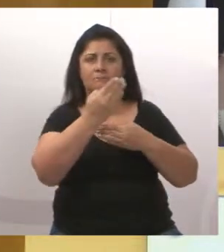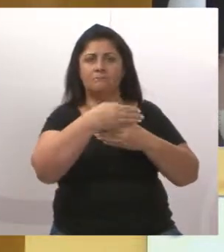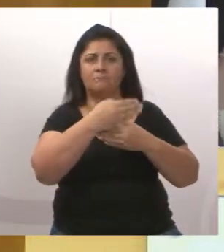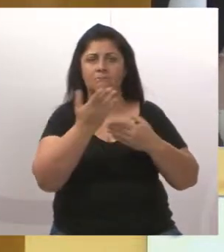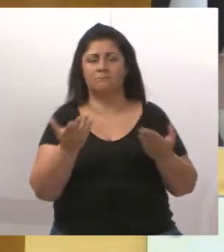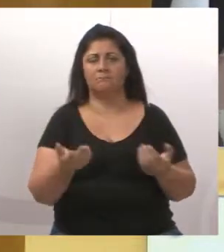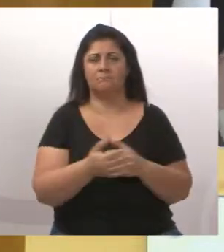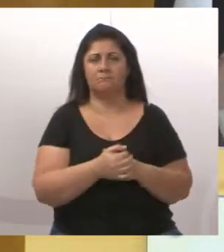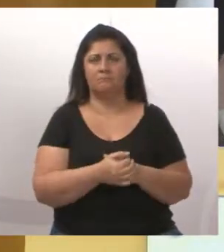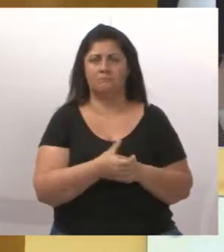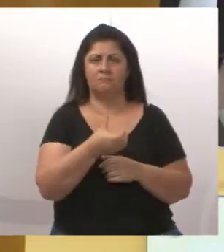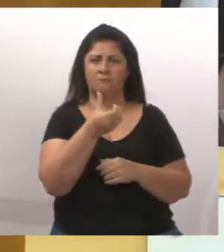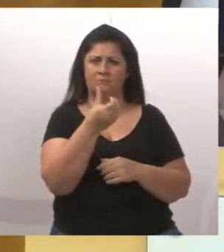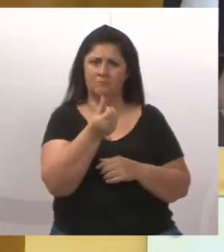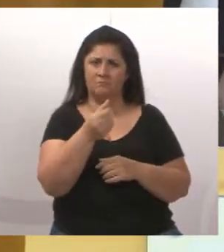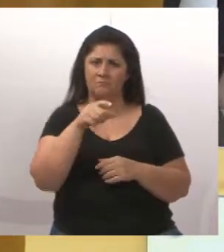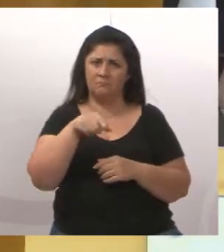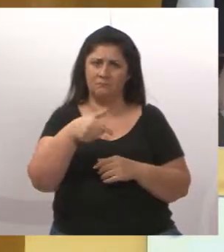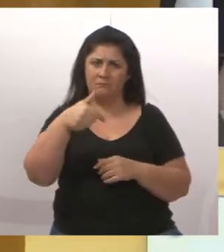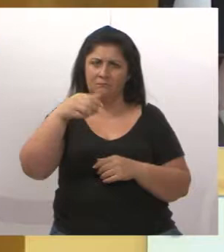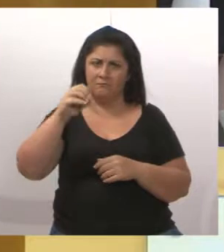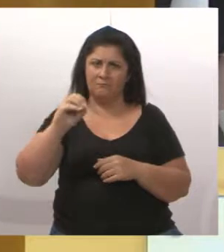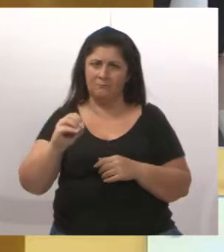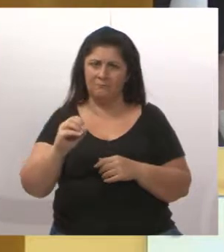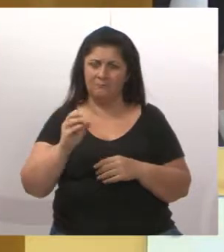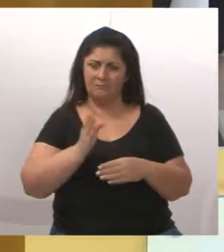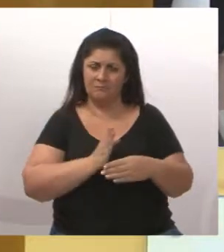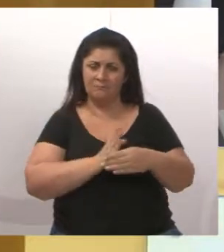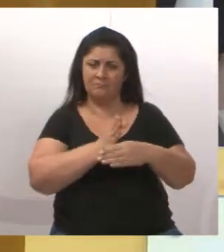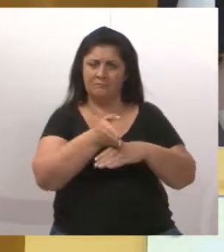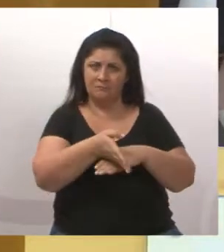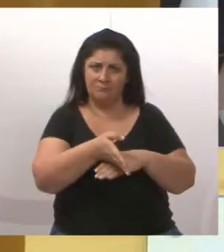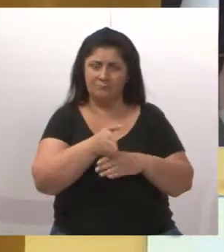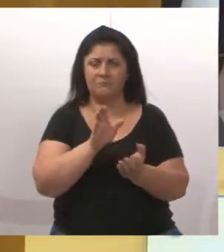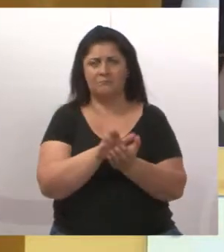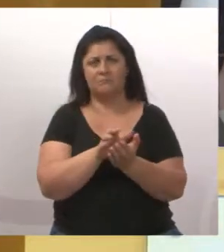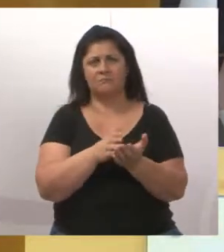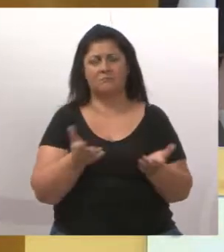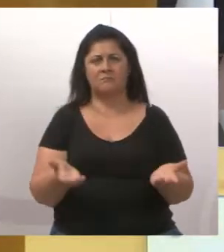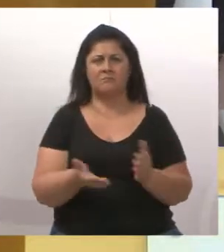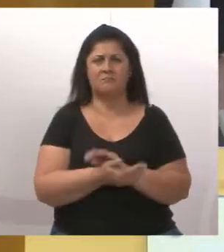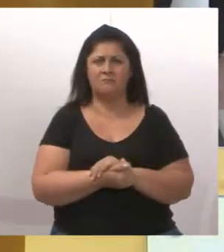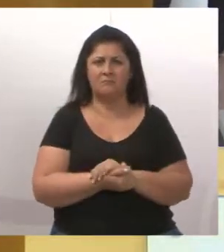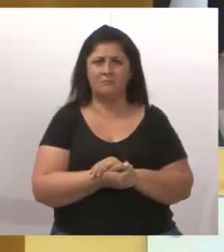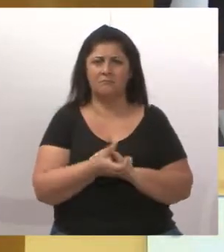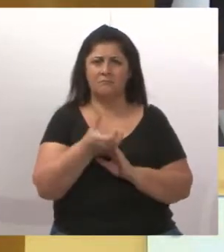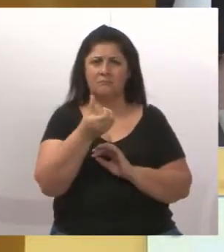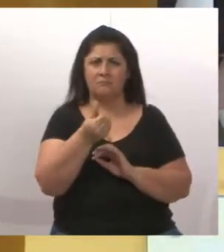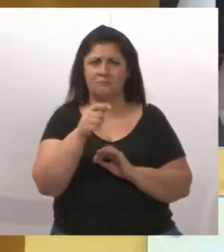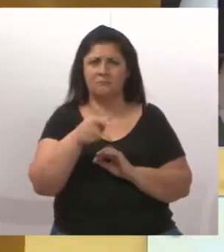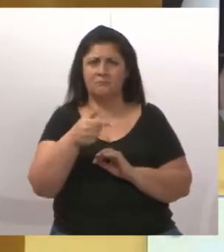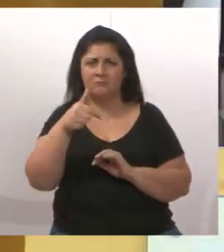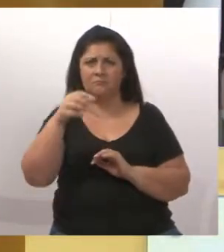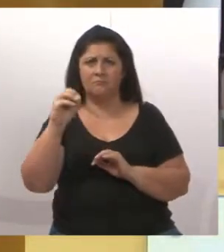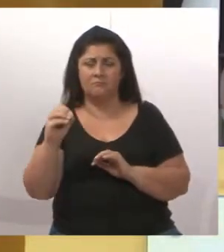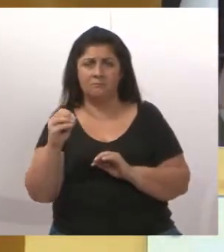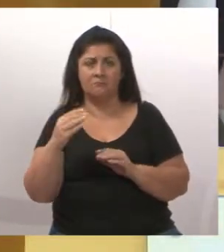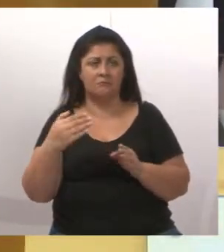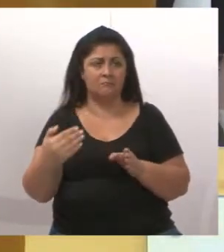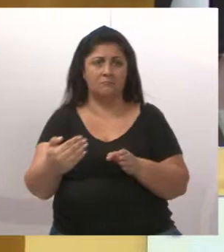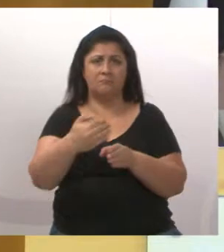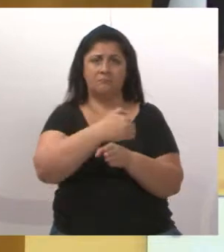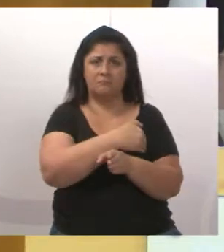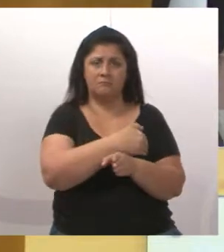6,70 para entrar na cidade de Jacarei, 6,70 para sair da cidade de